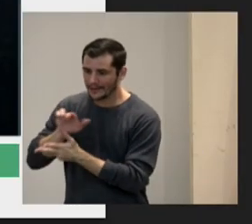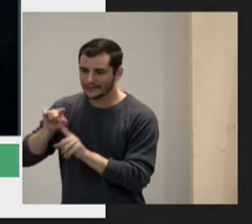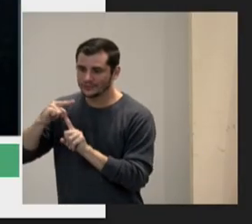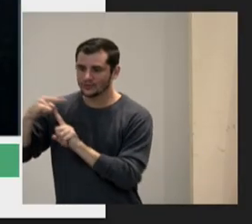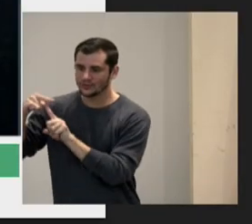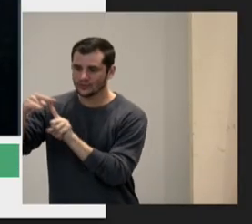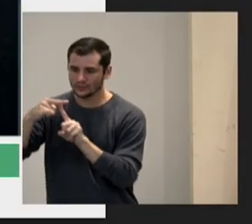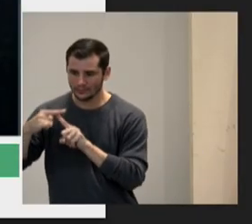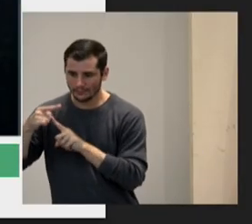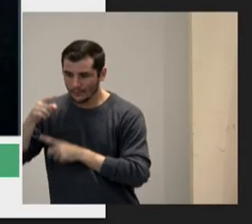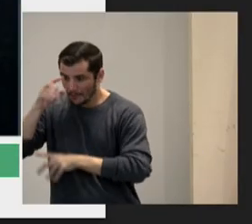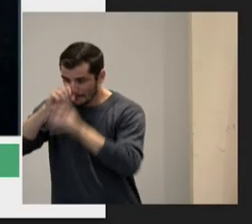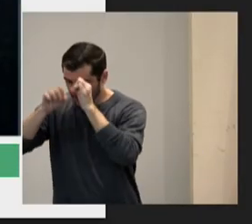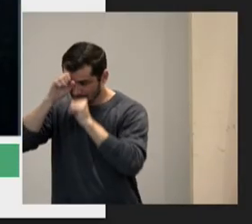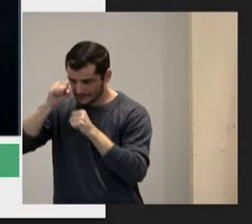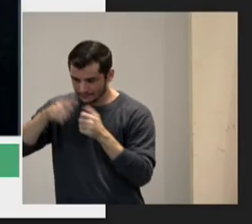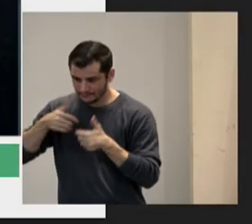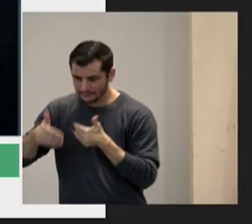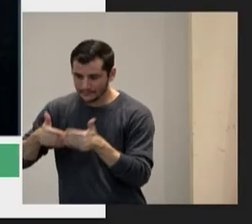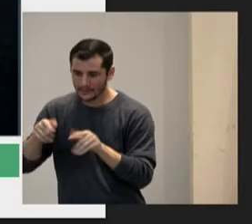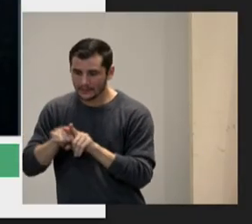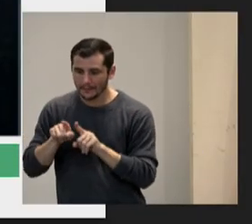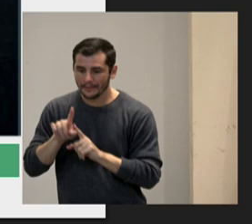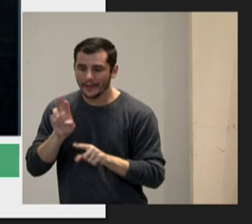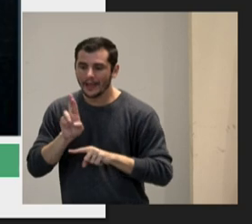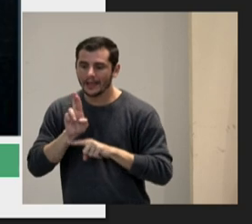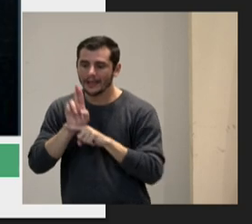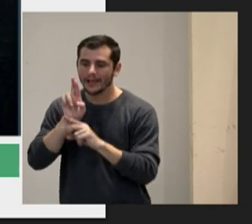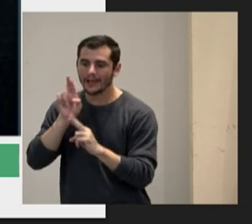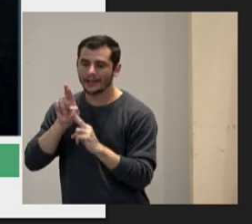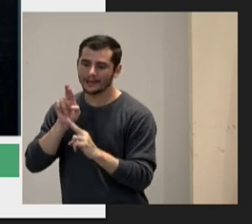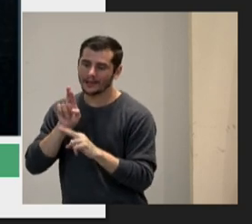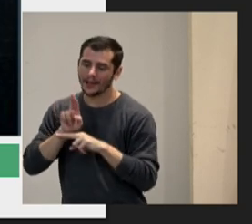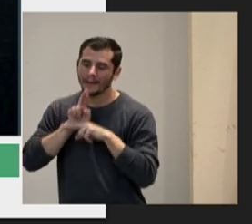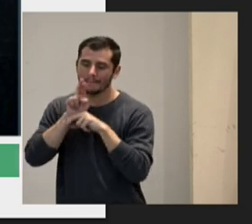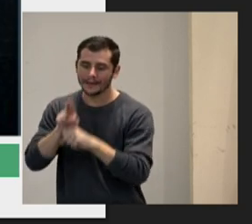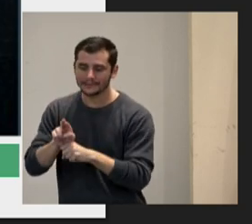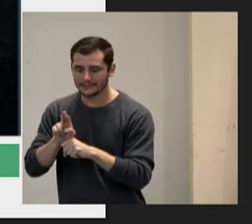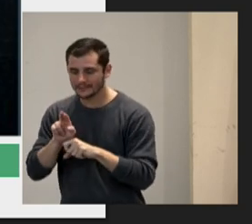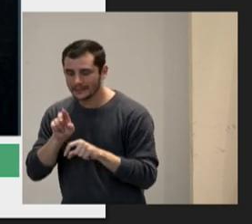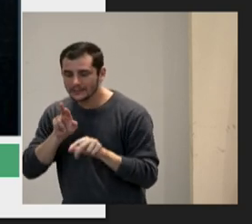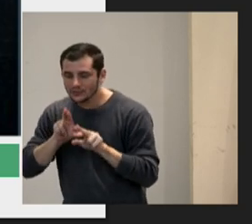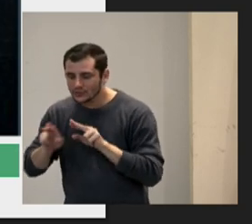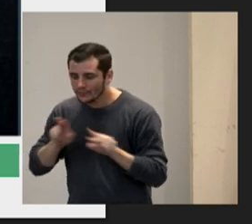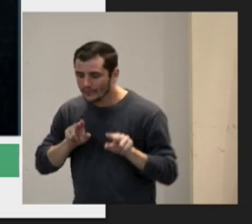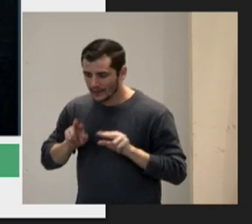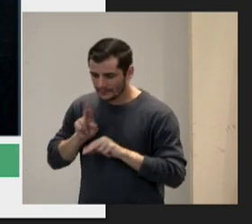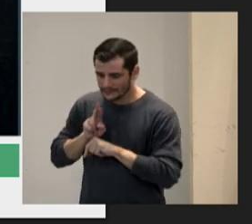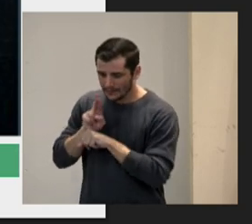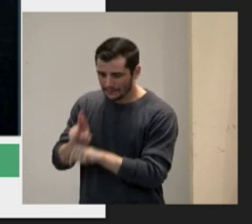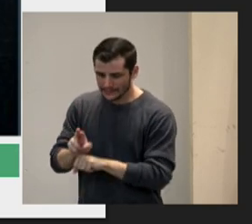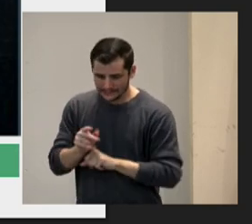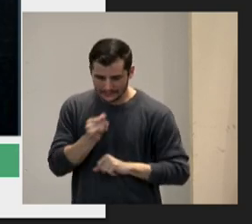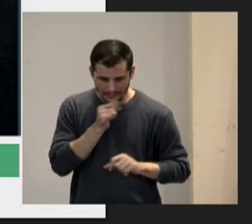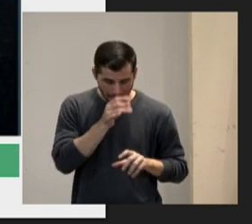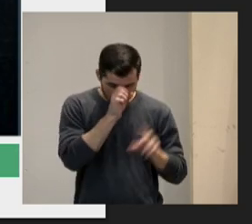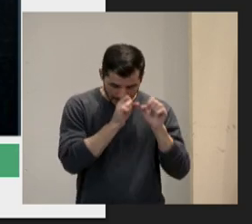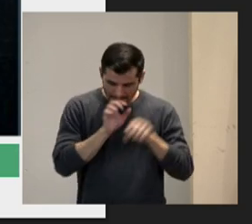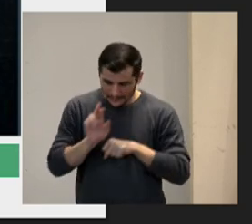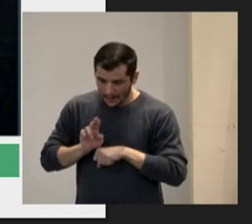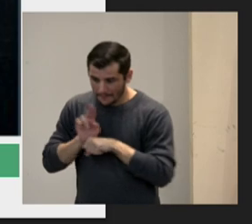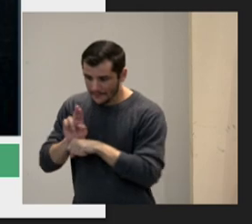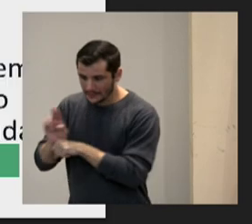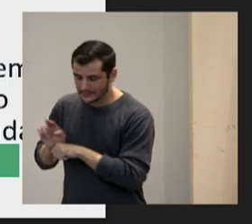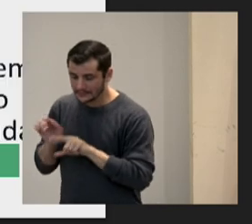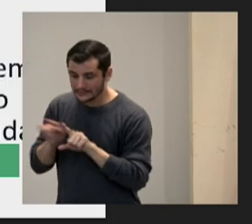das múltiplas formas de ação e representação como segundo princípio e as múltiplas formas